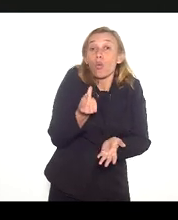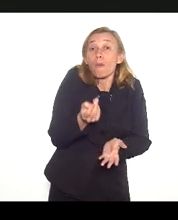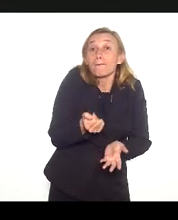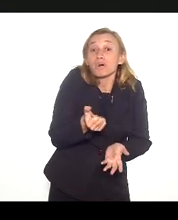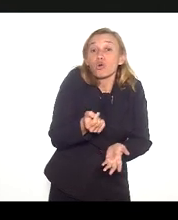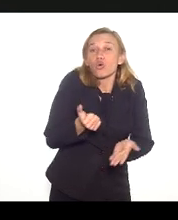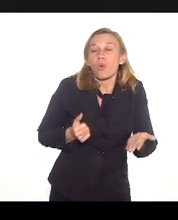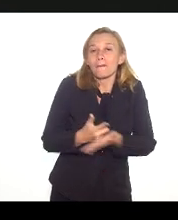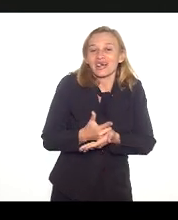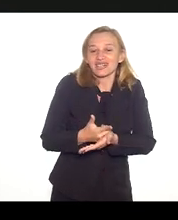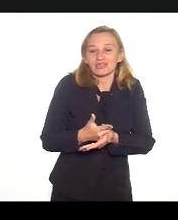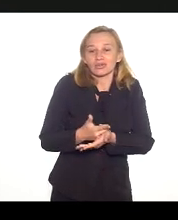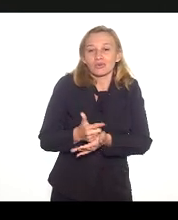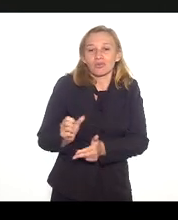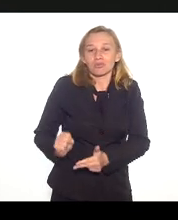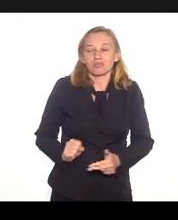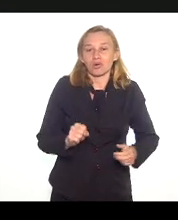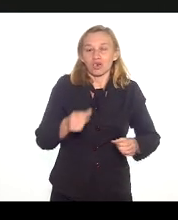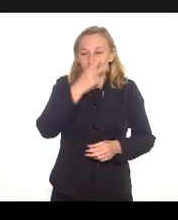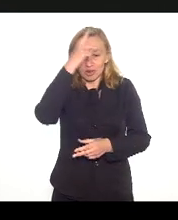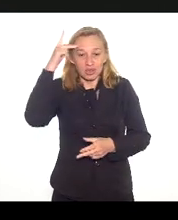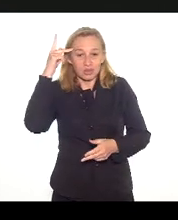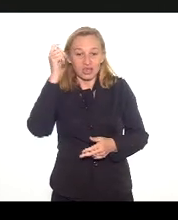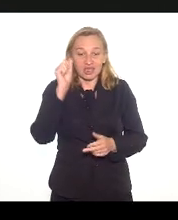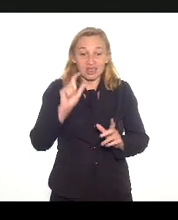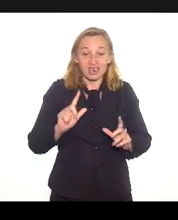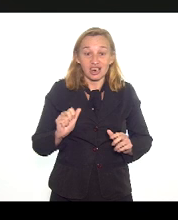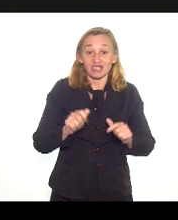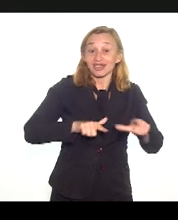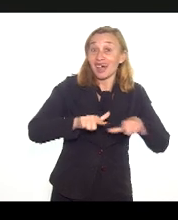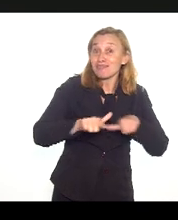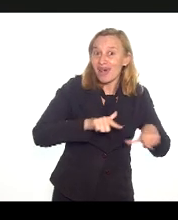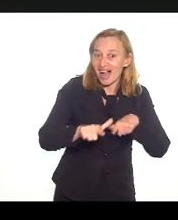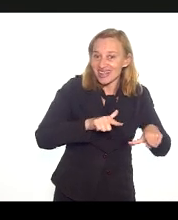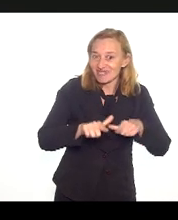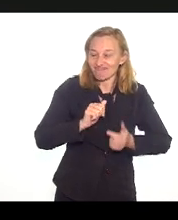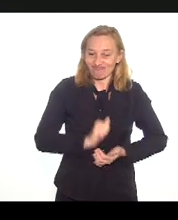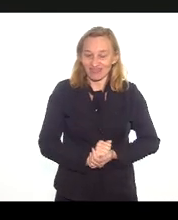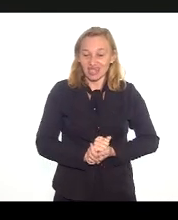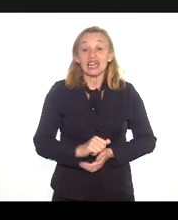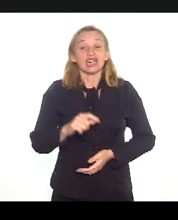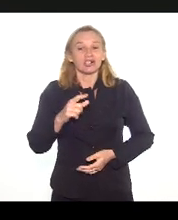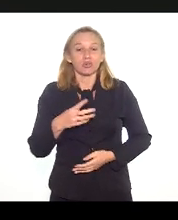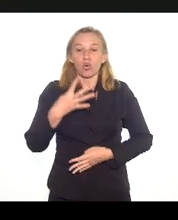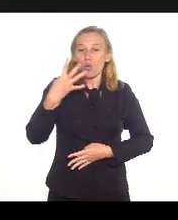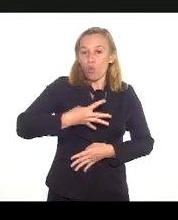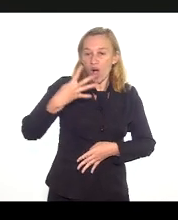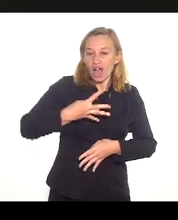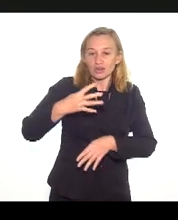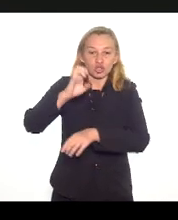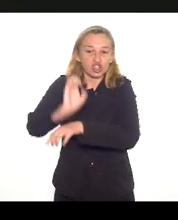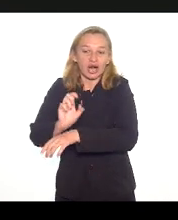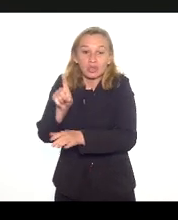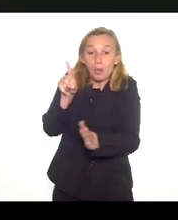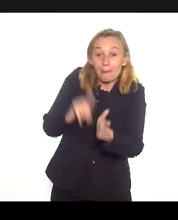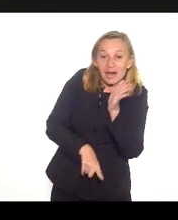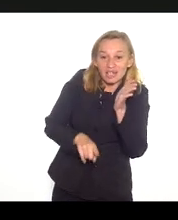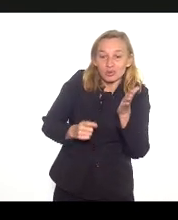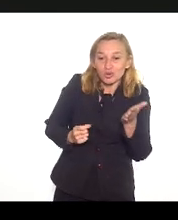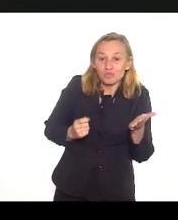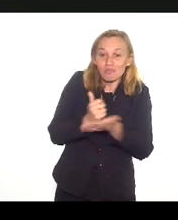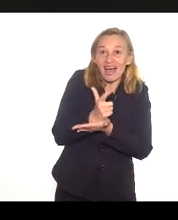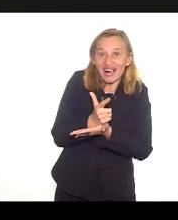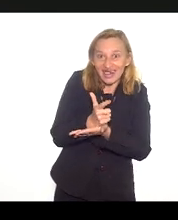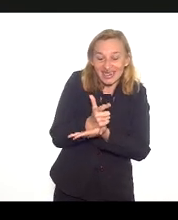ativo do Poder Executivo. Nós somos o quarto Estado que menos gasta,